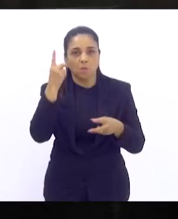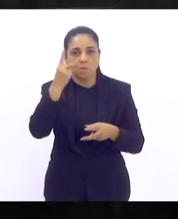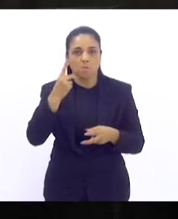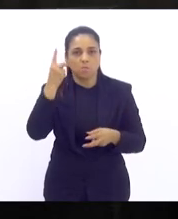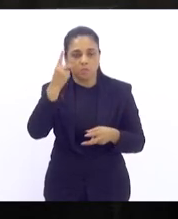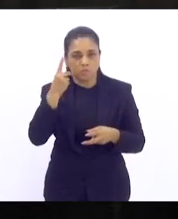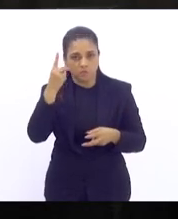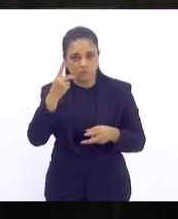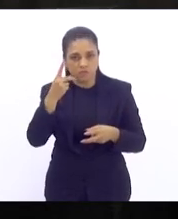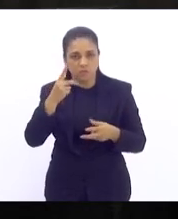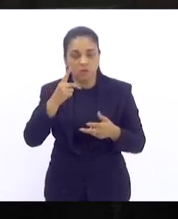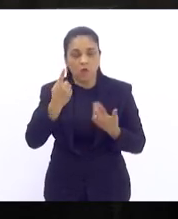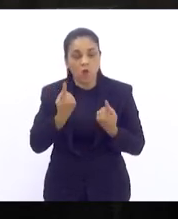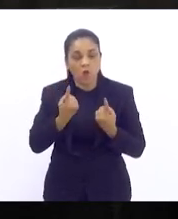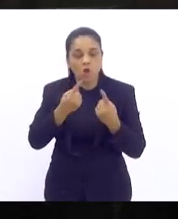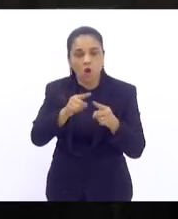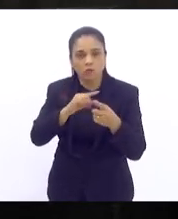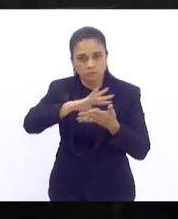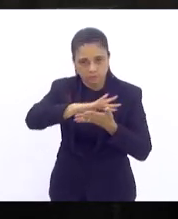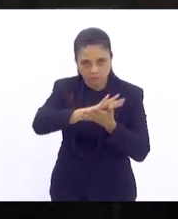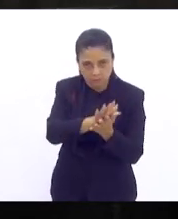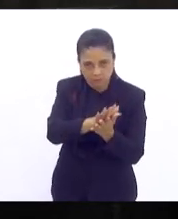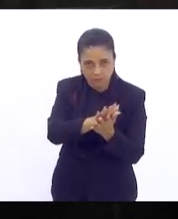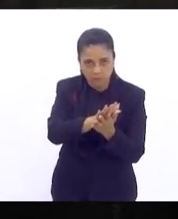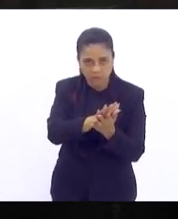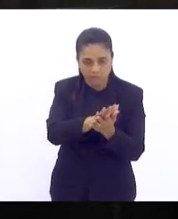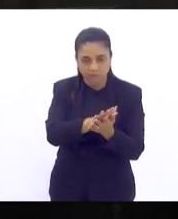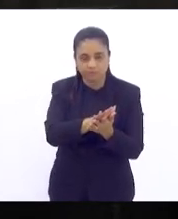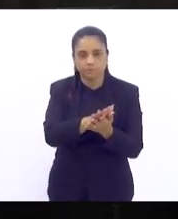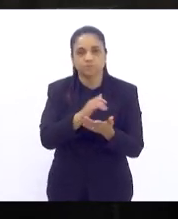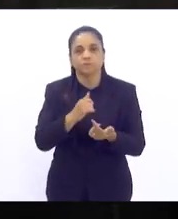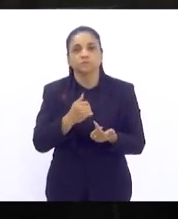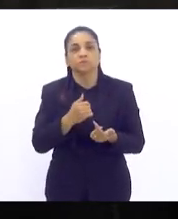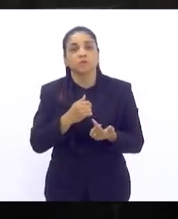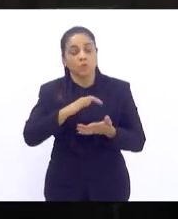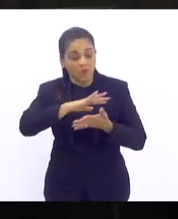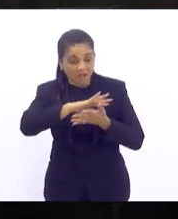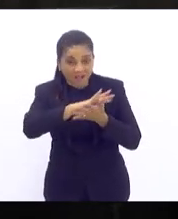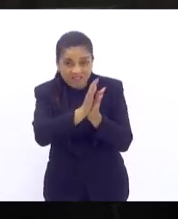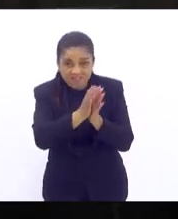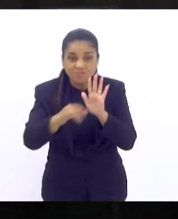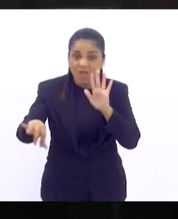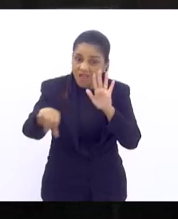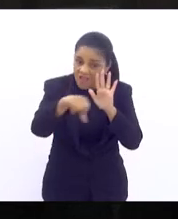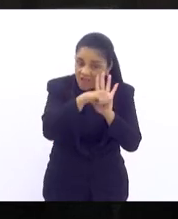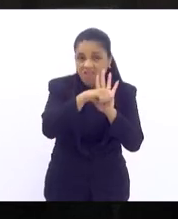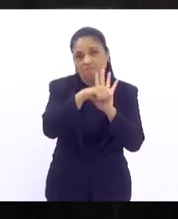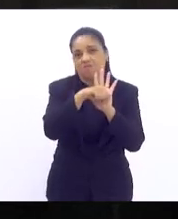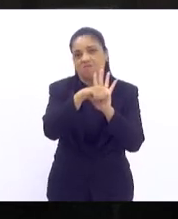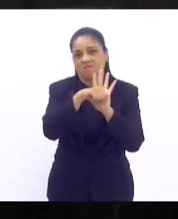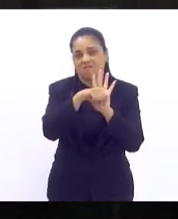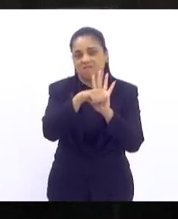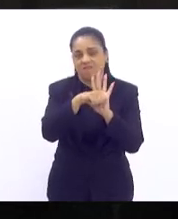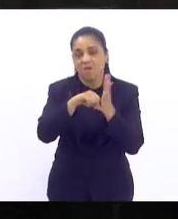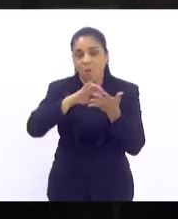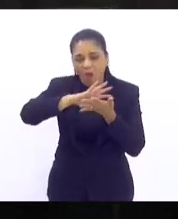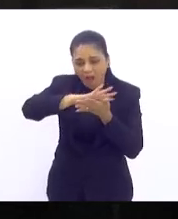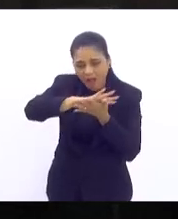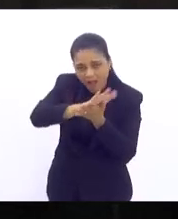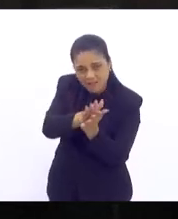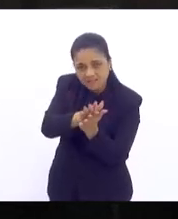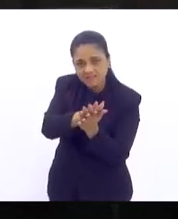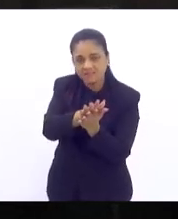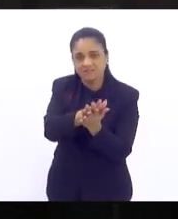nas suas diversas formas o racismo é crime e o racismo no nosso país